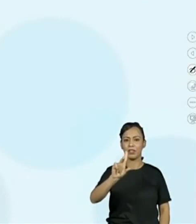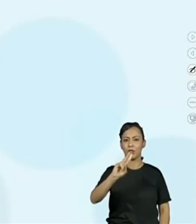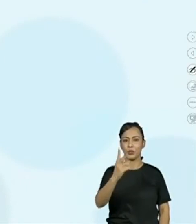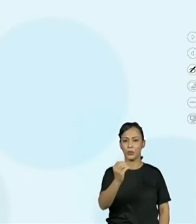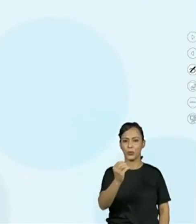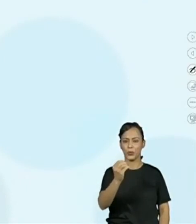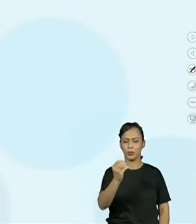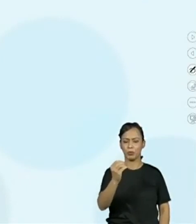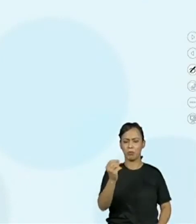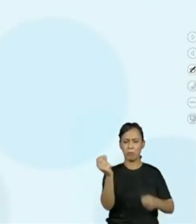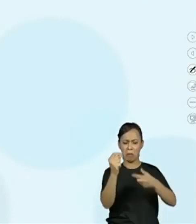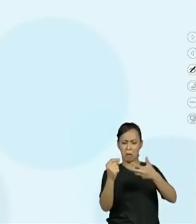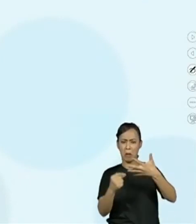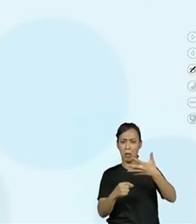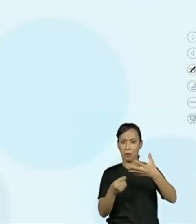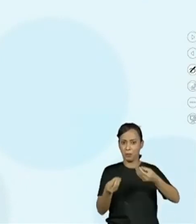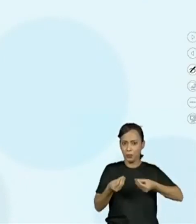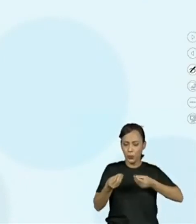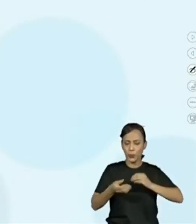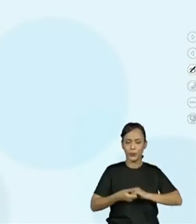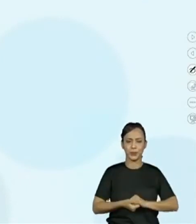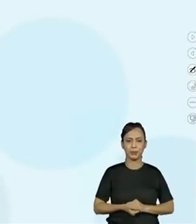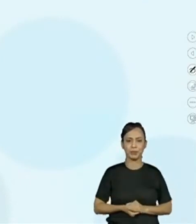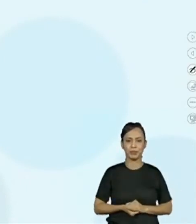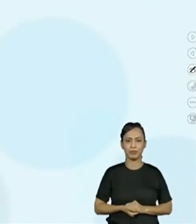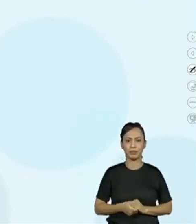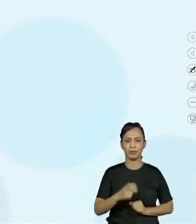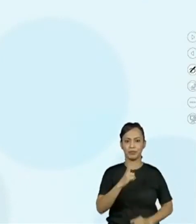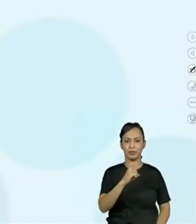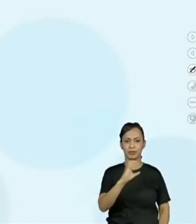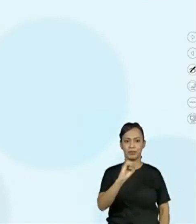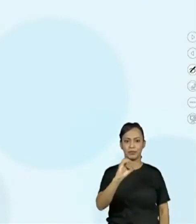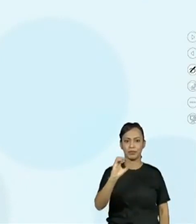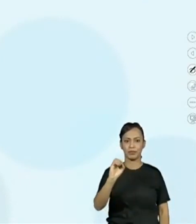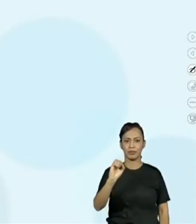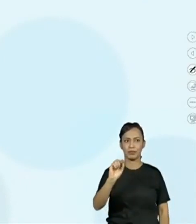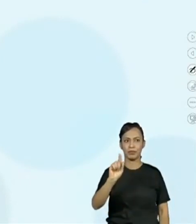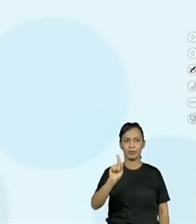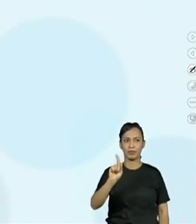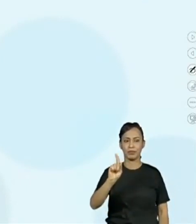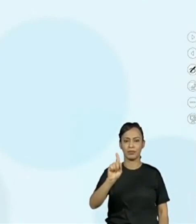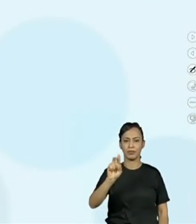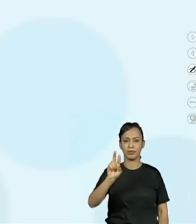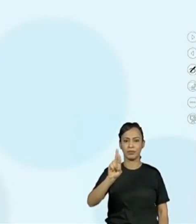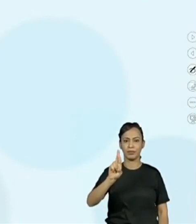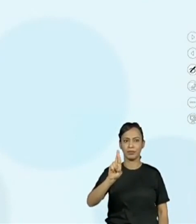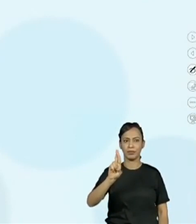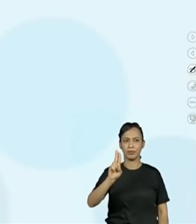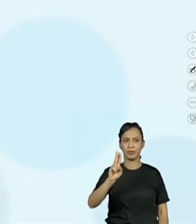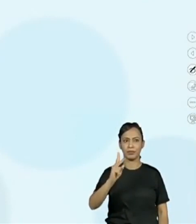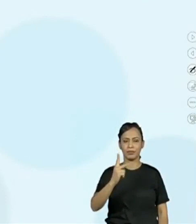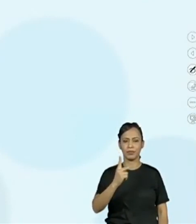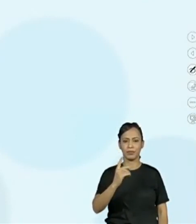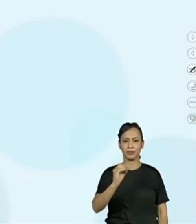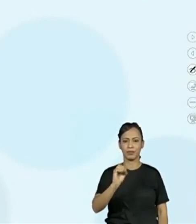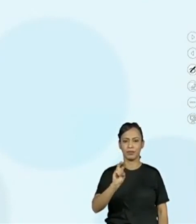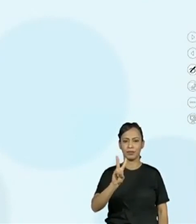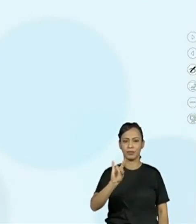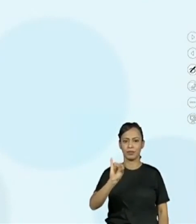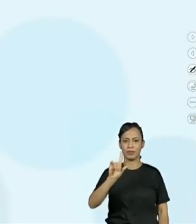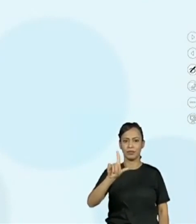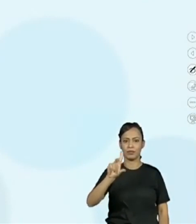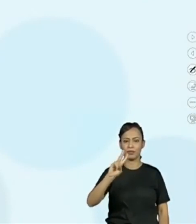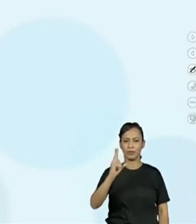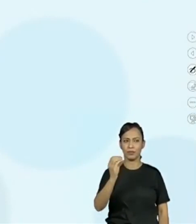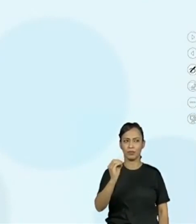Ingredientes. 500 gramas de polvilho azedo. Água quente